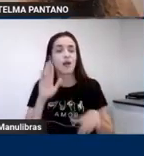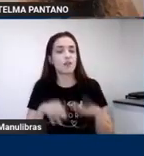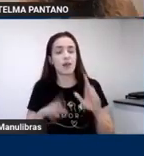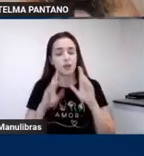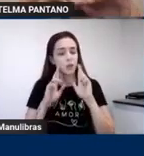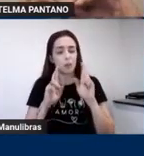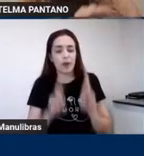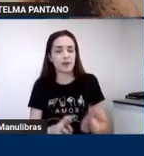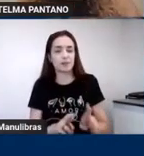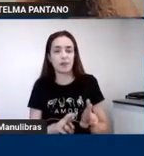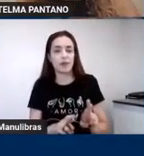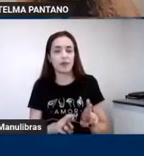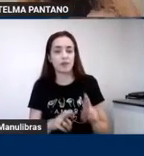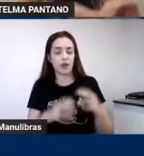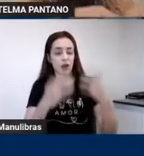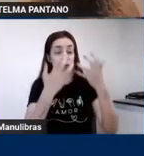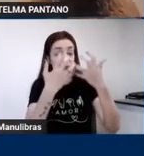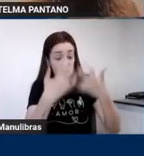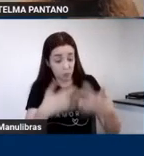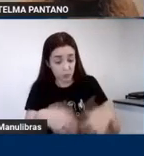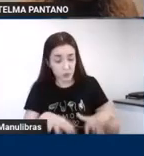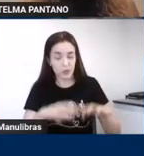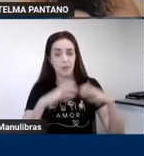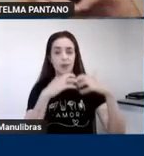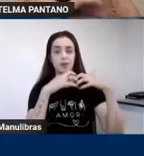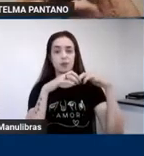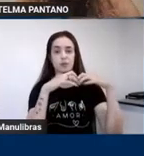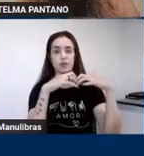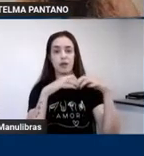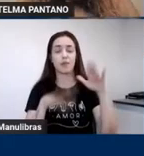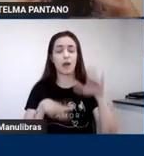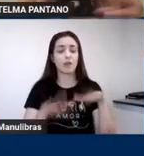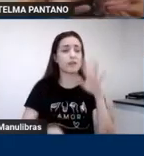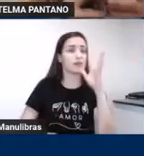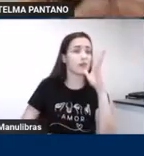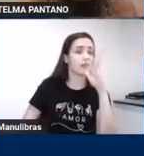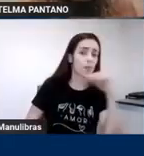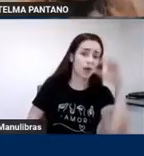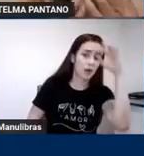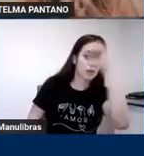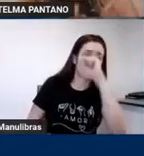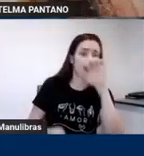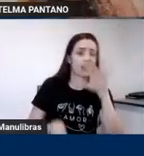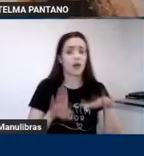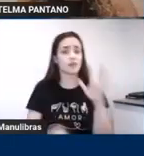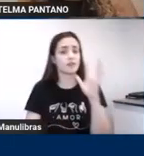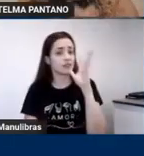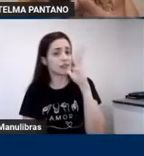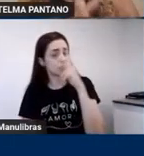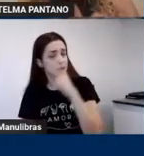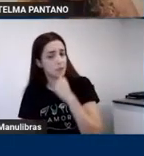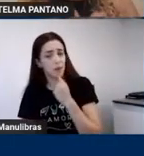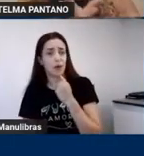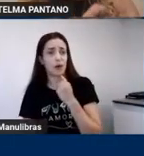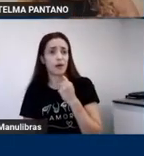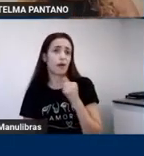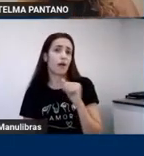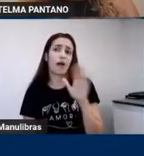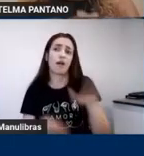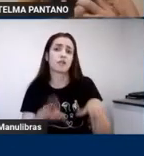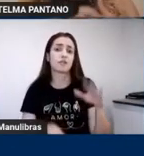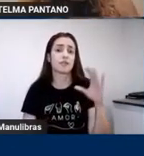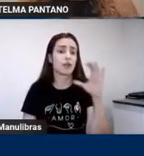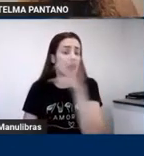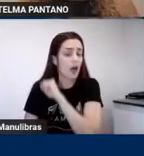o ritmo de aprendizagem, a velocidade de aprendizagem e a capacidade de aprendizagem de cada